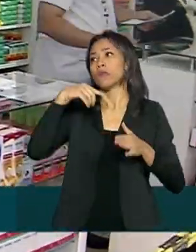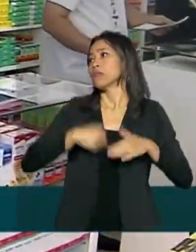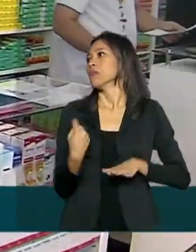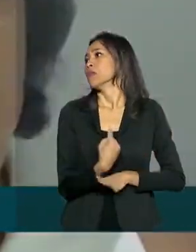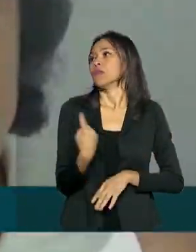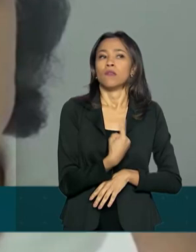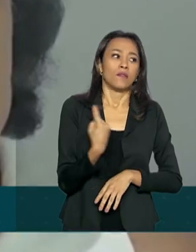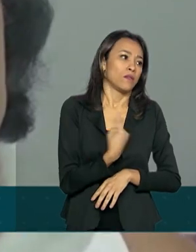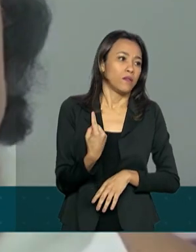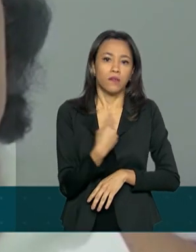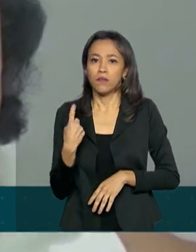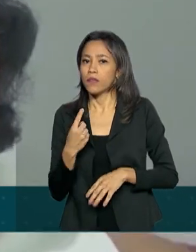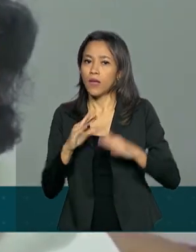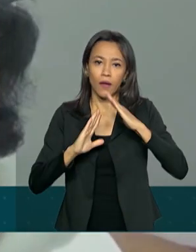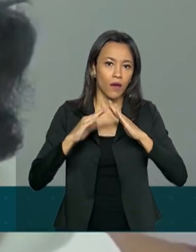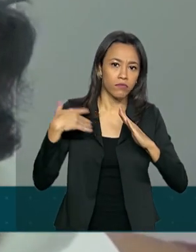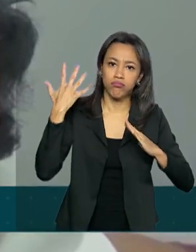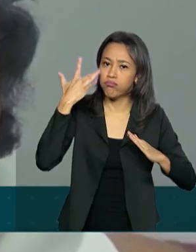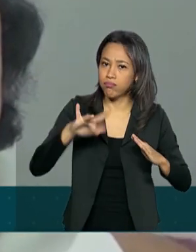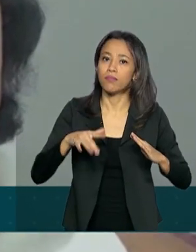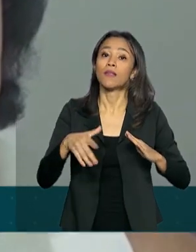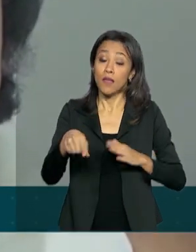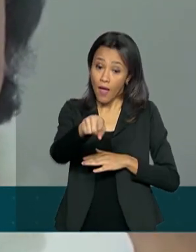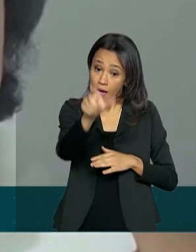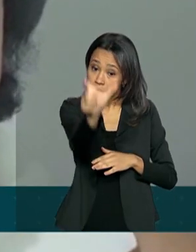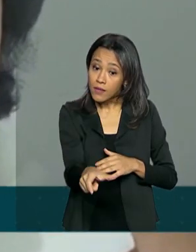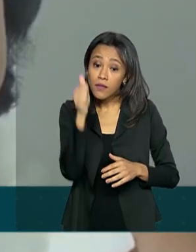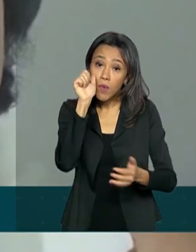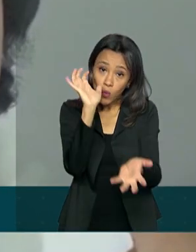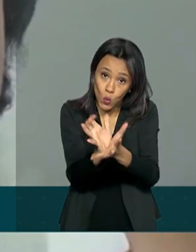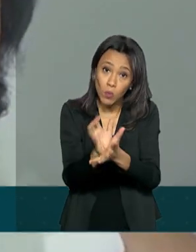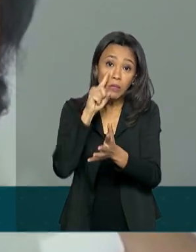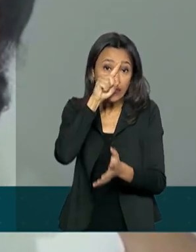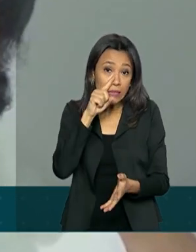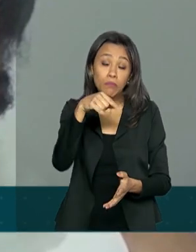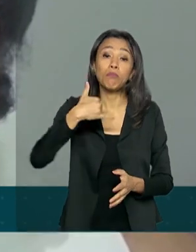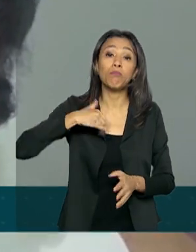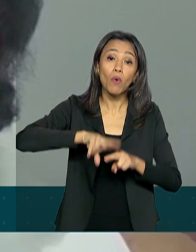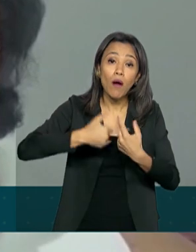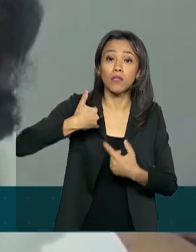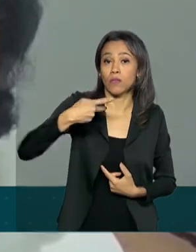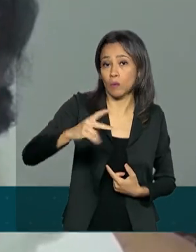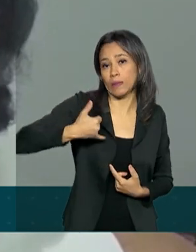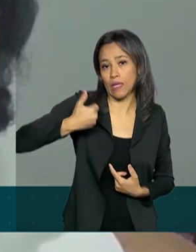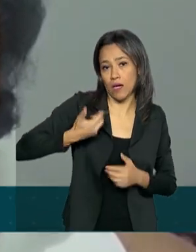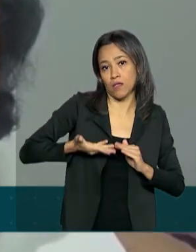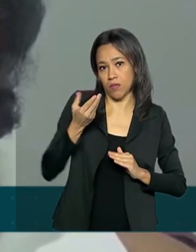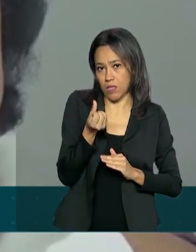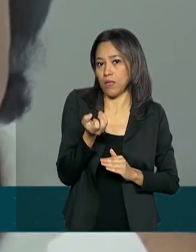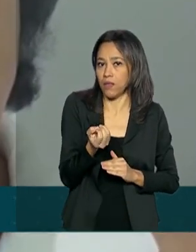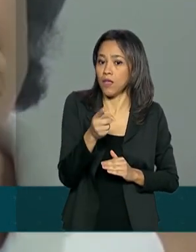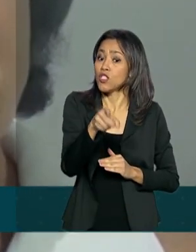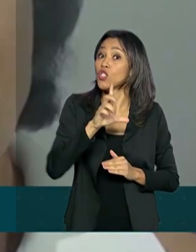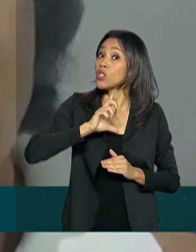isolamento. A aposentada Dilva faz parte do grupo de risco por ter mais de 60 anos e conta que só sai de casa